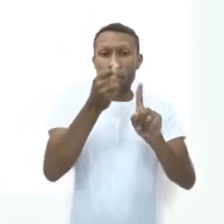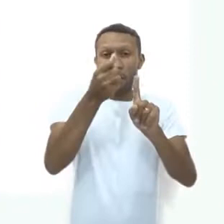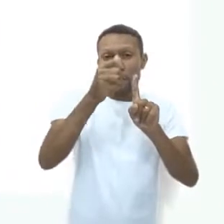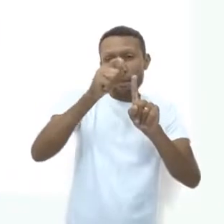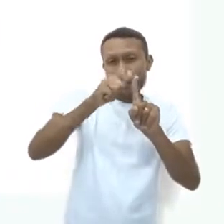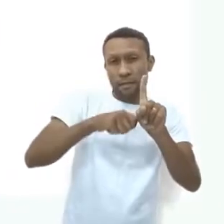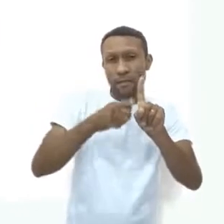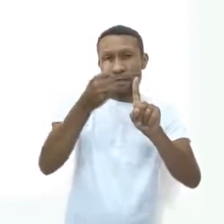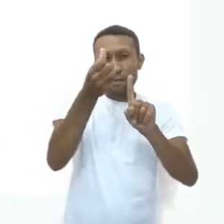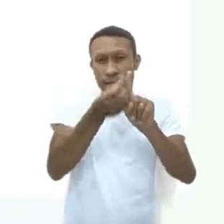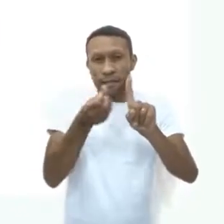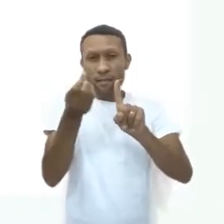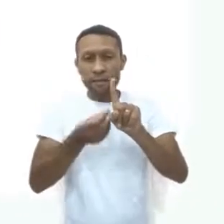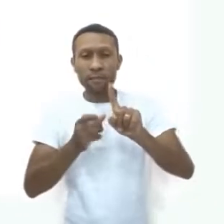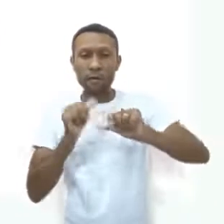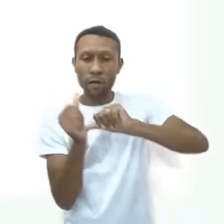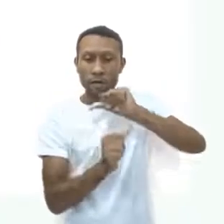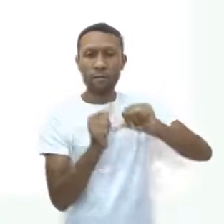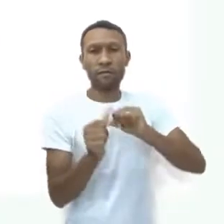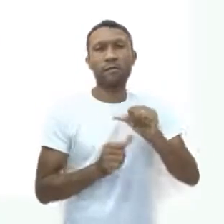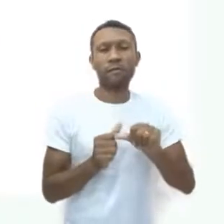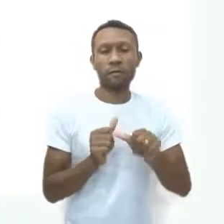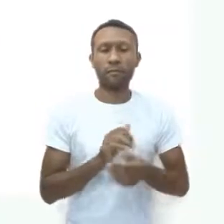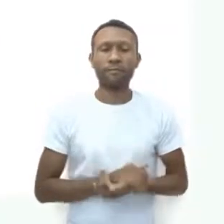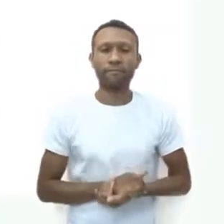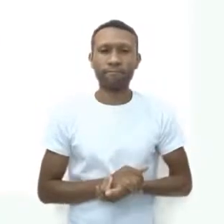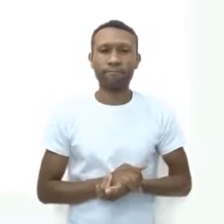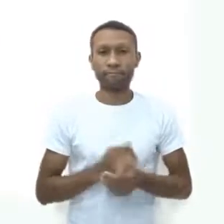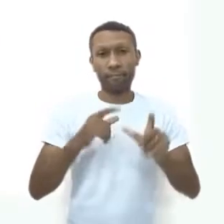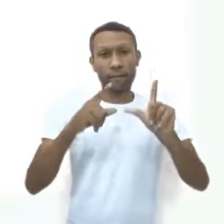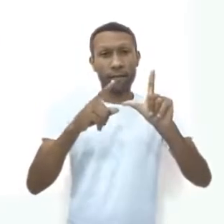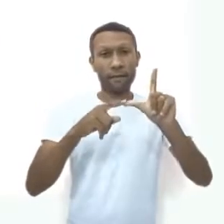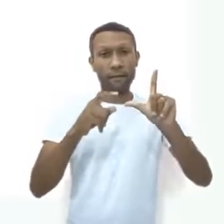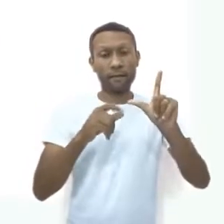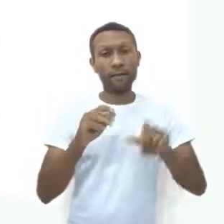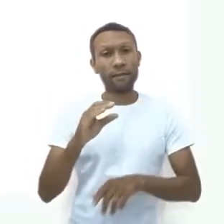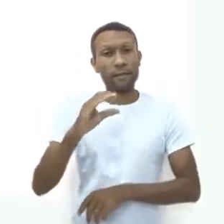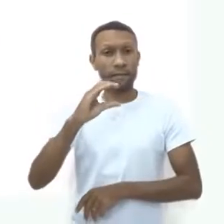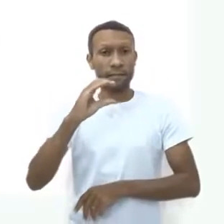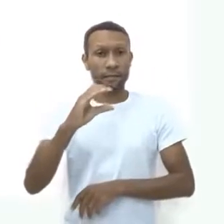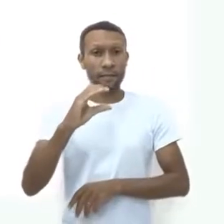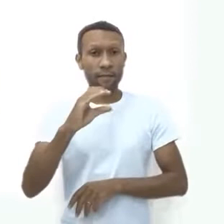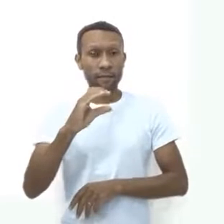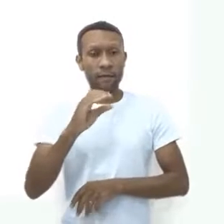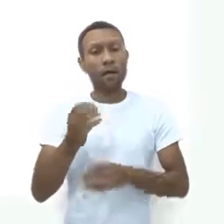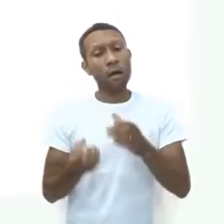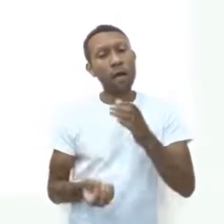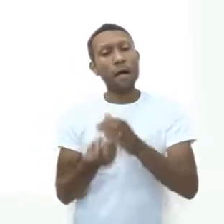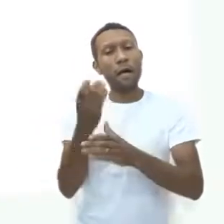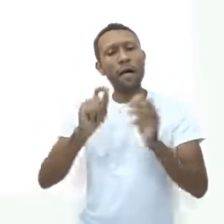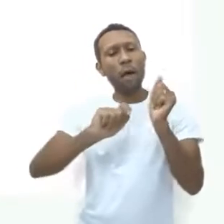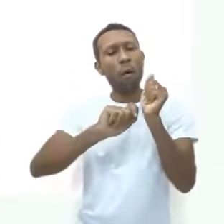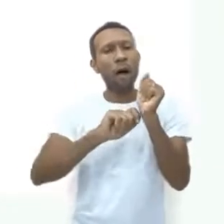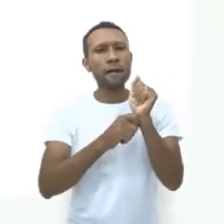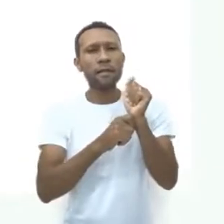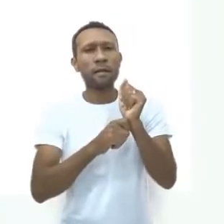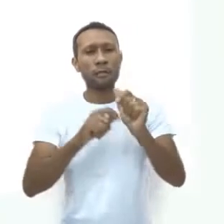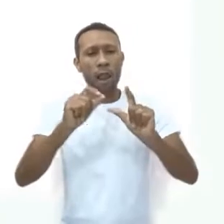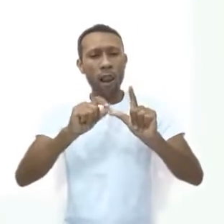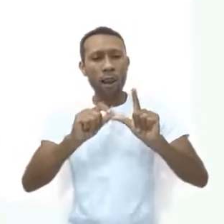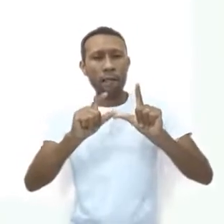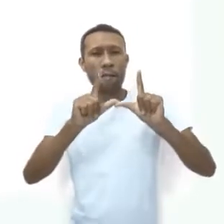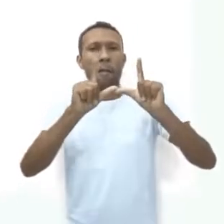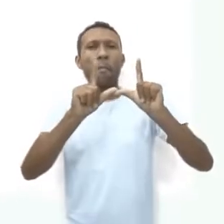só por garantia. E letra C. Eu crio uma senha com letras maiúsculas e minúsculas,